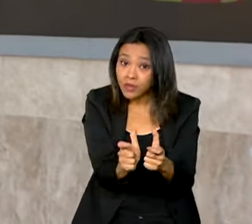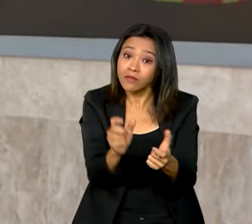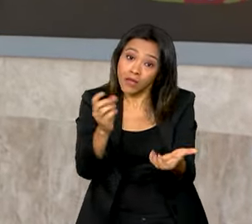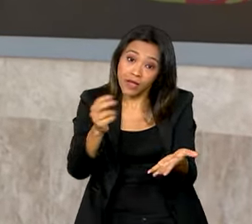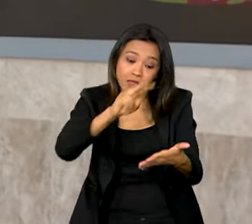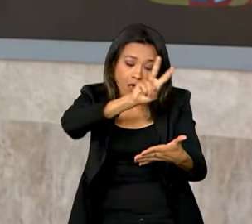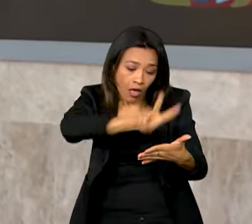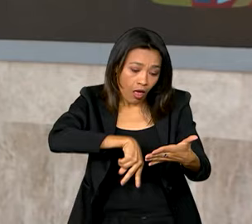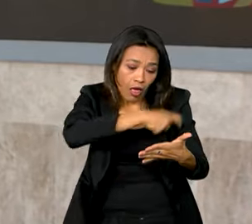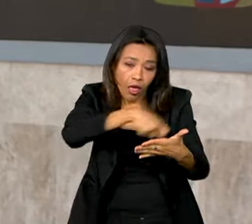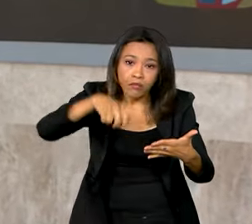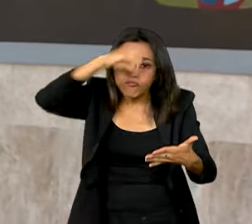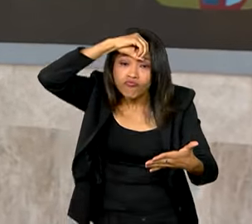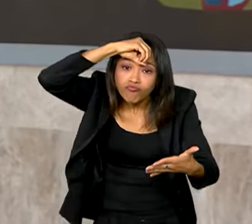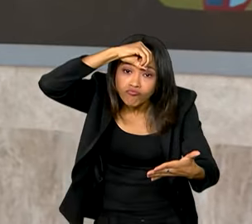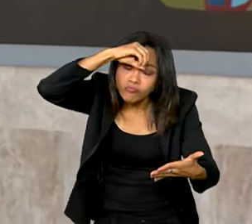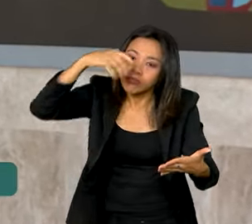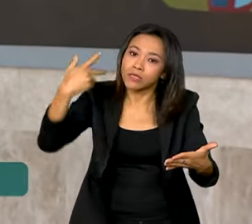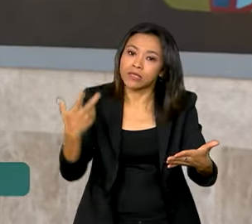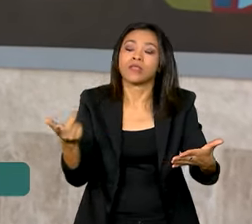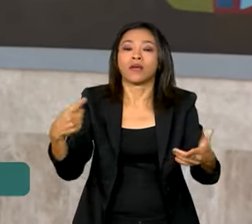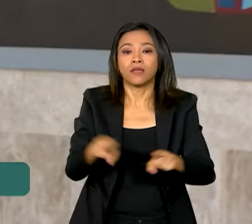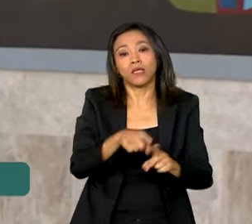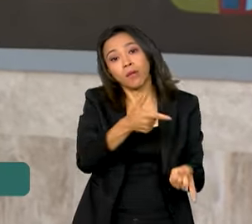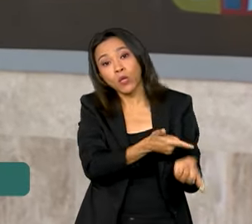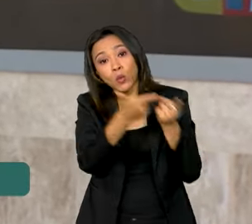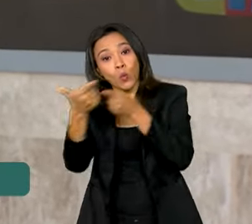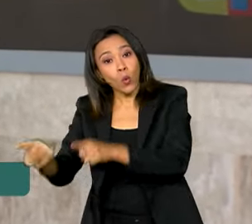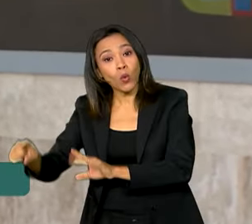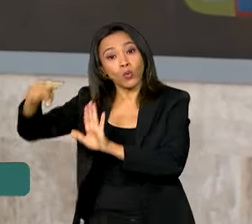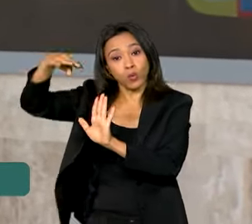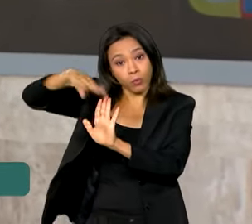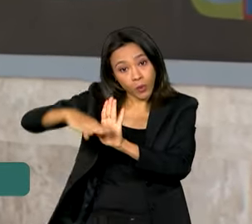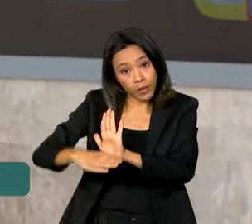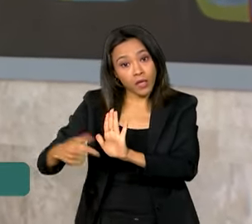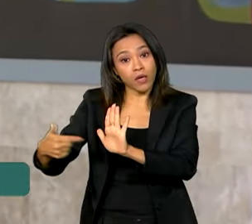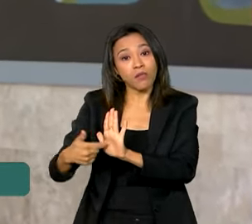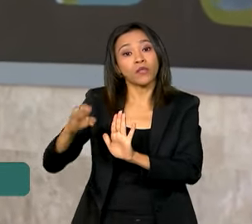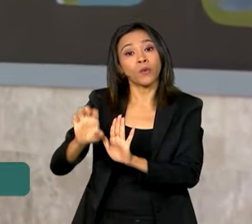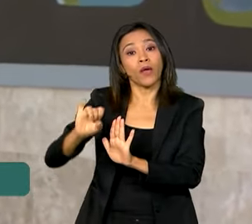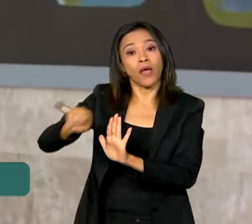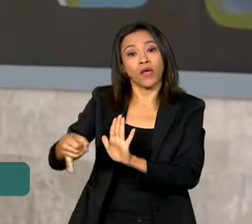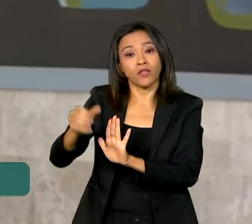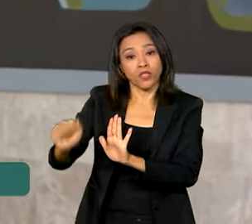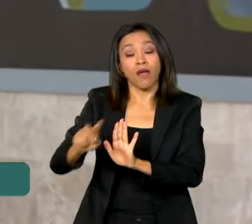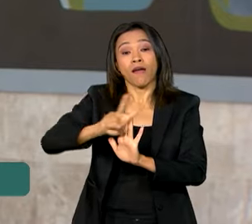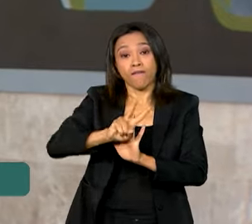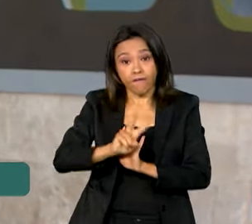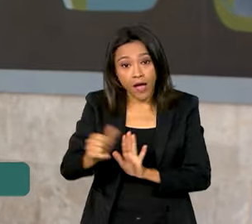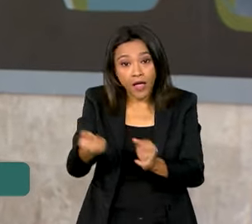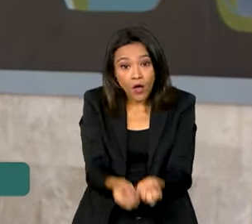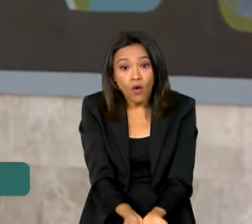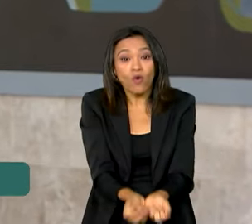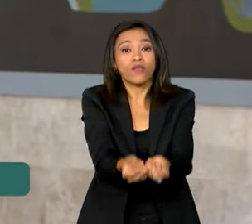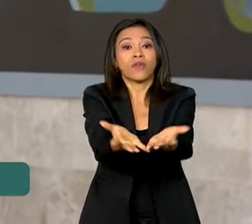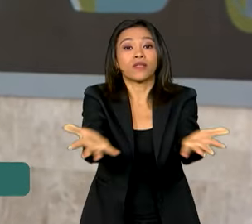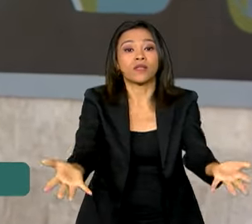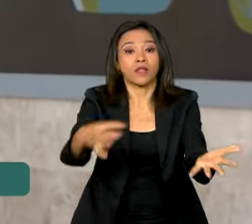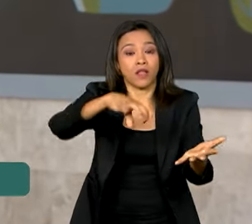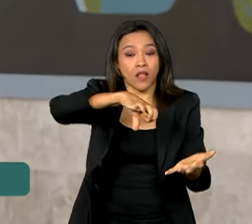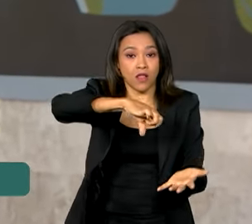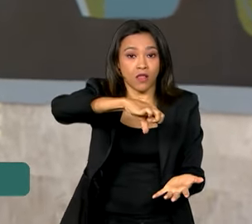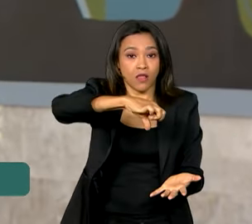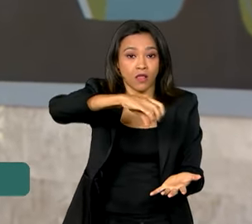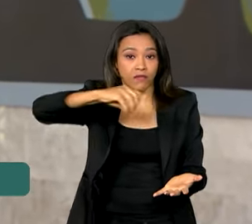Qualificação de Jovens e Adultos, o Pacto EJA. O programa Brasil Alfabetizado vai oferecer 900 mil